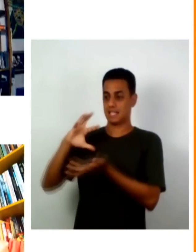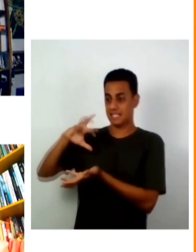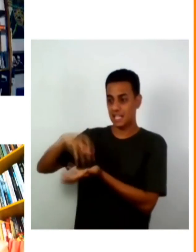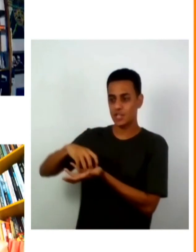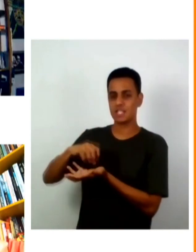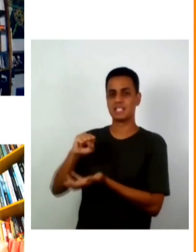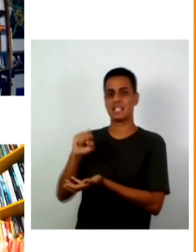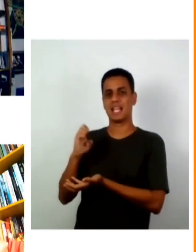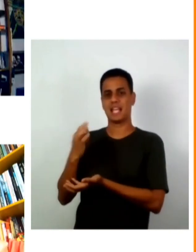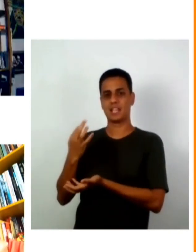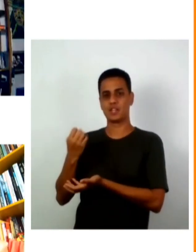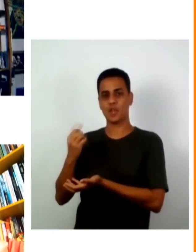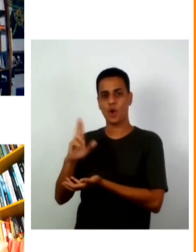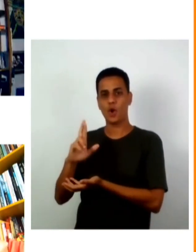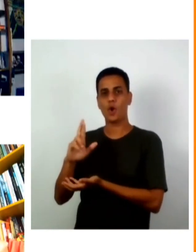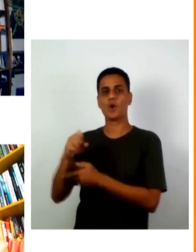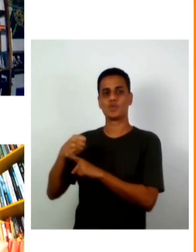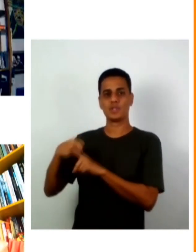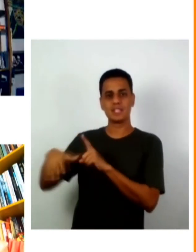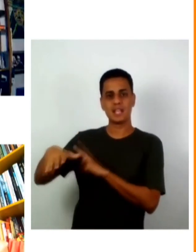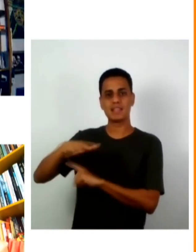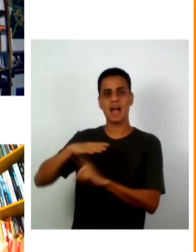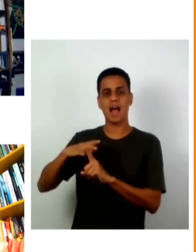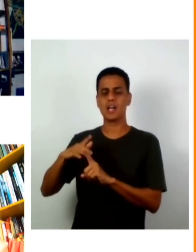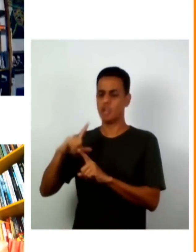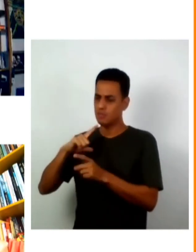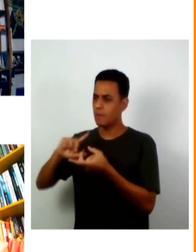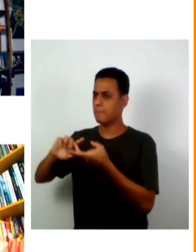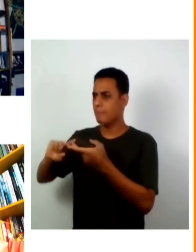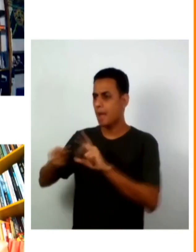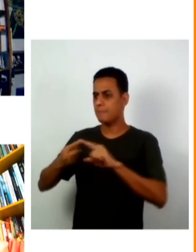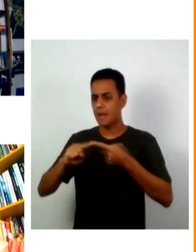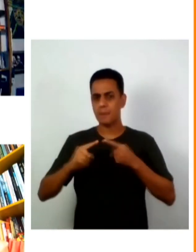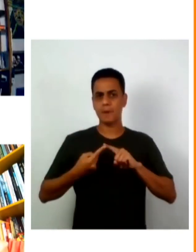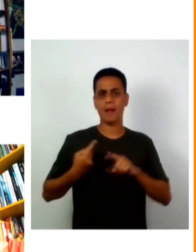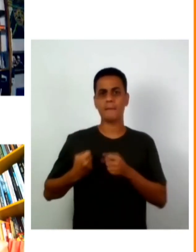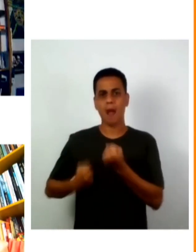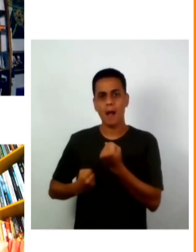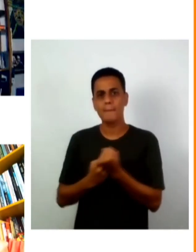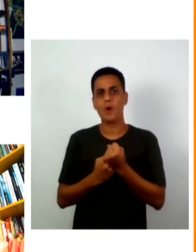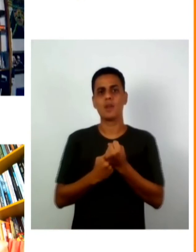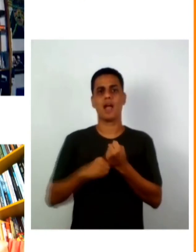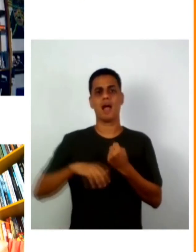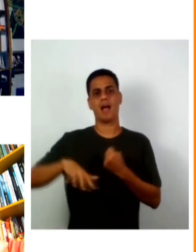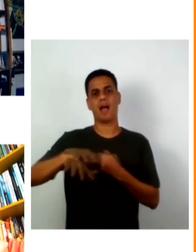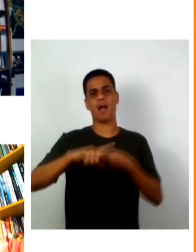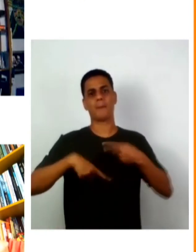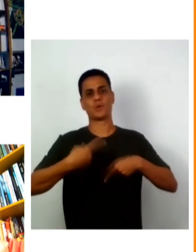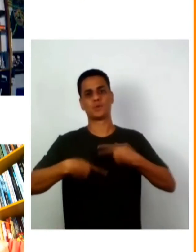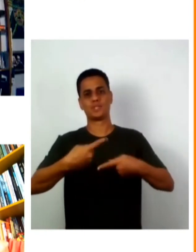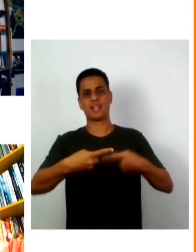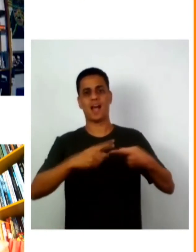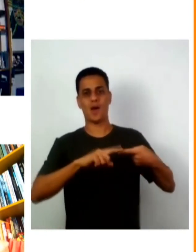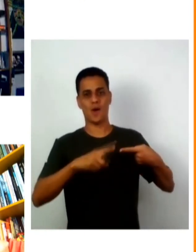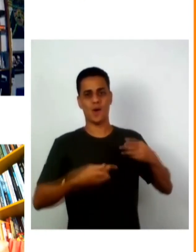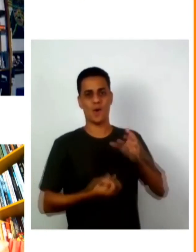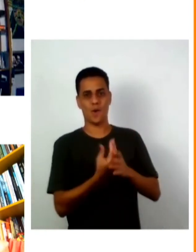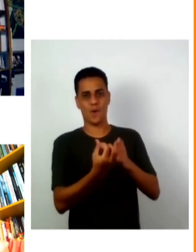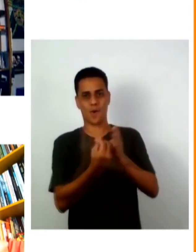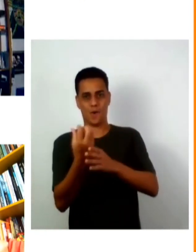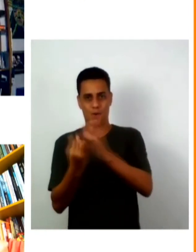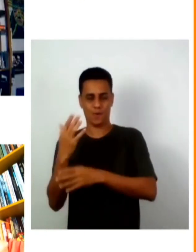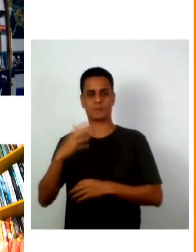a sociedade civil se articulando para poder apoiar a cadeia de produção a cadeia de produção